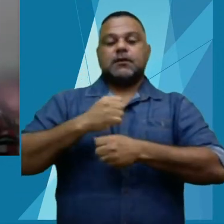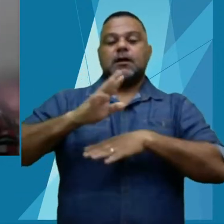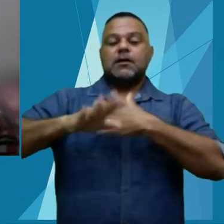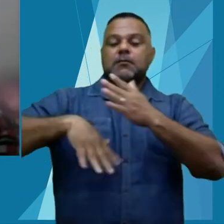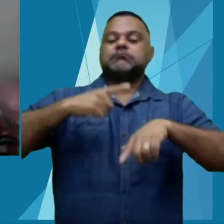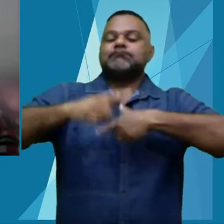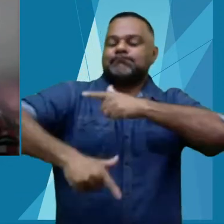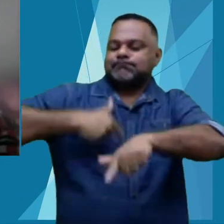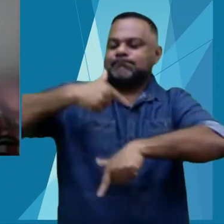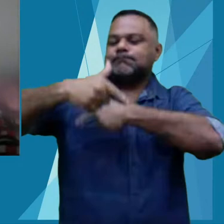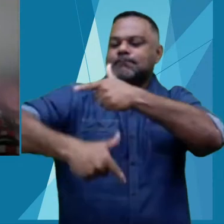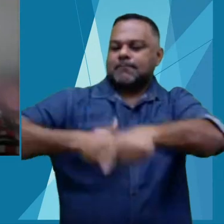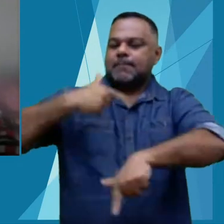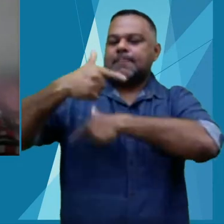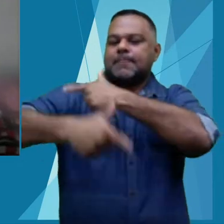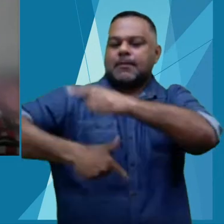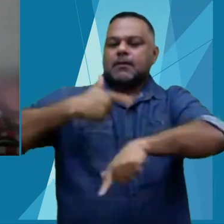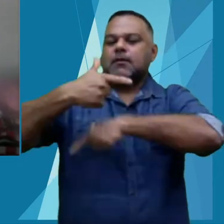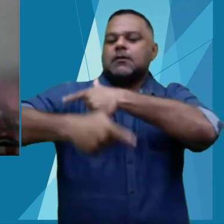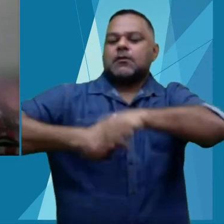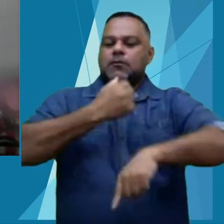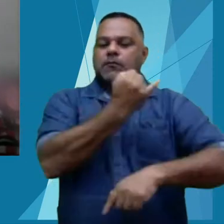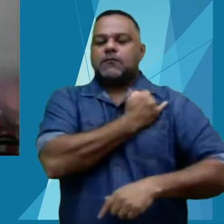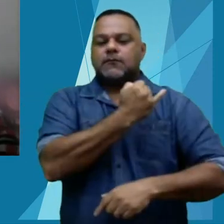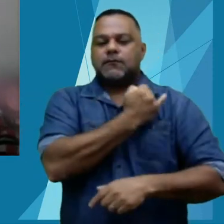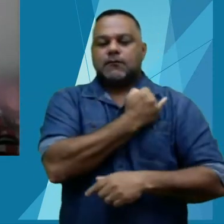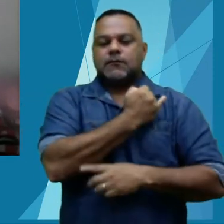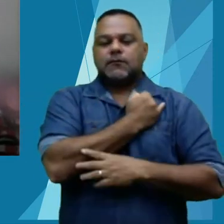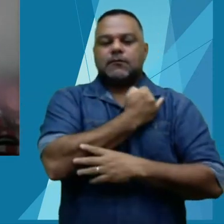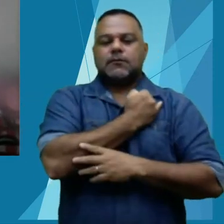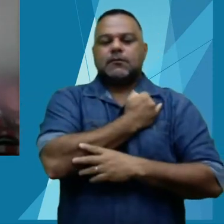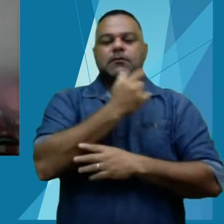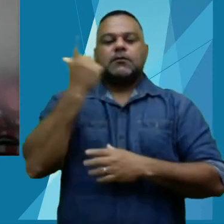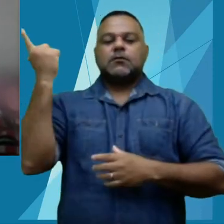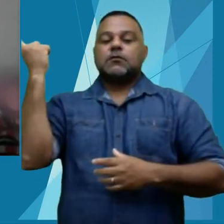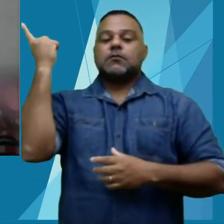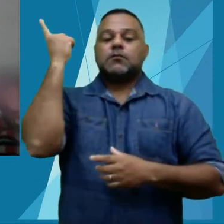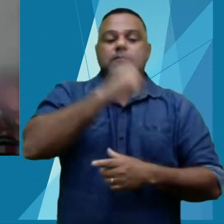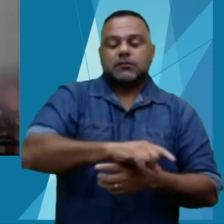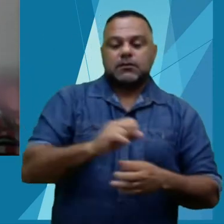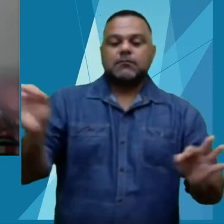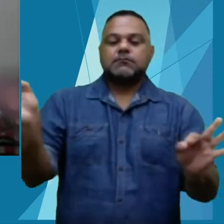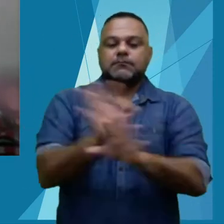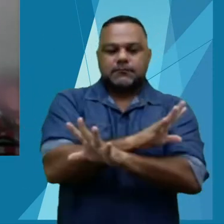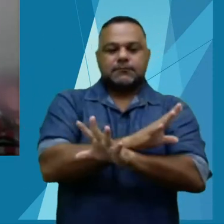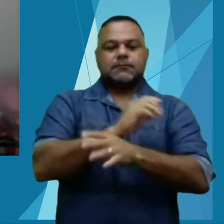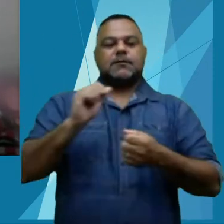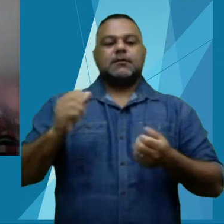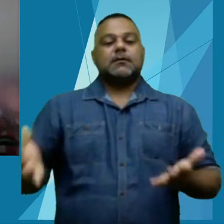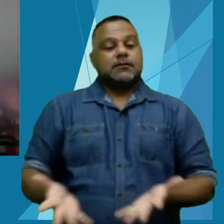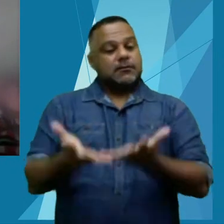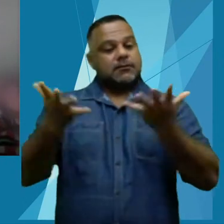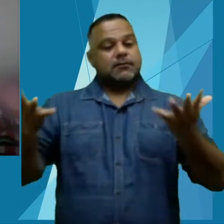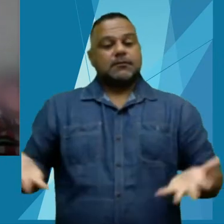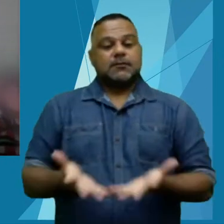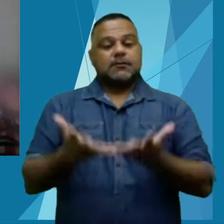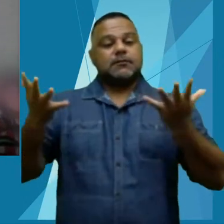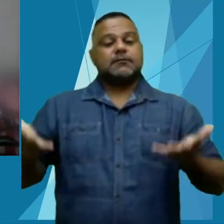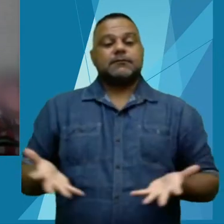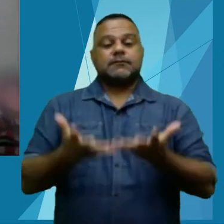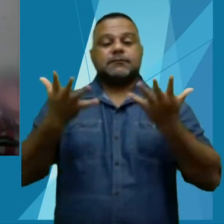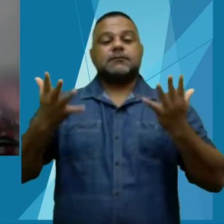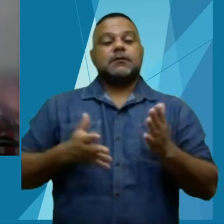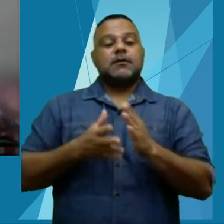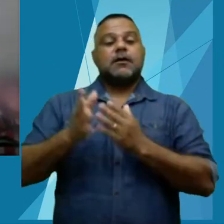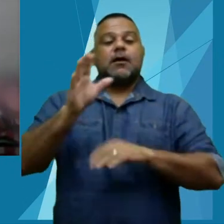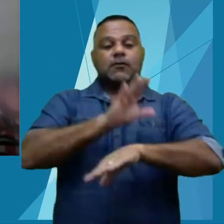trabalho, enquanto instituição, conseguimos concretizar nosso objetivo de incentivar e estimular uma cultura